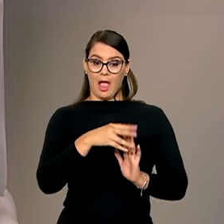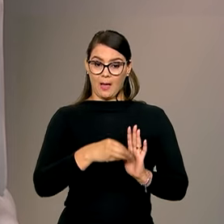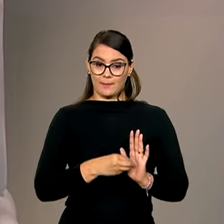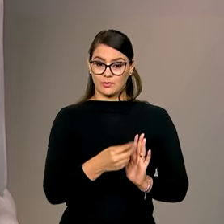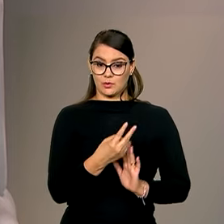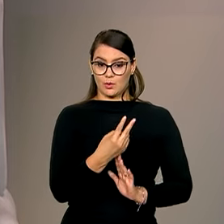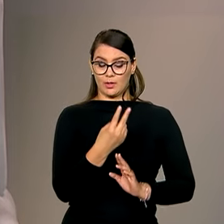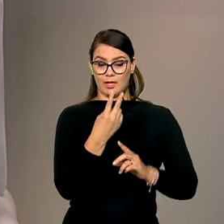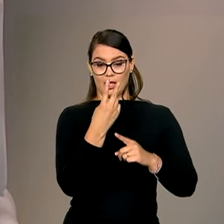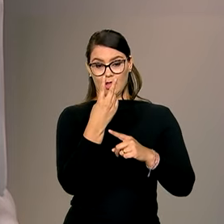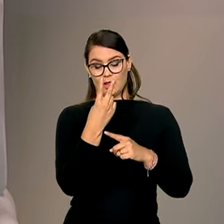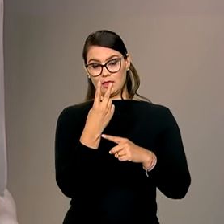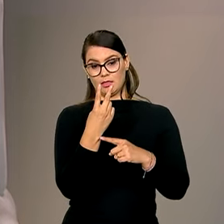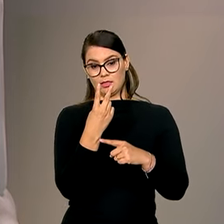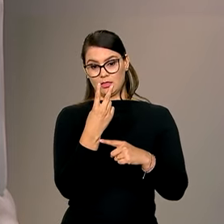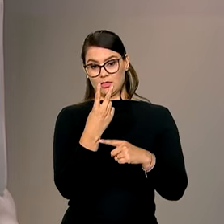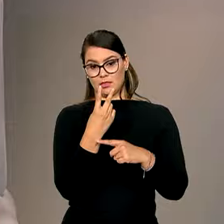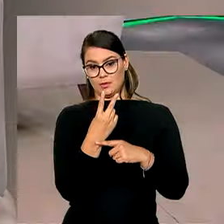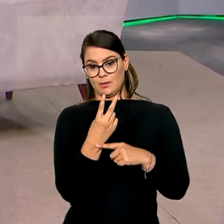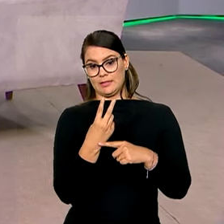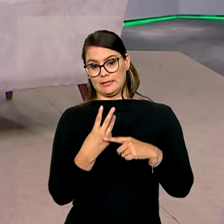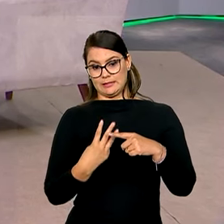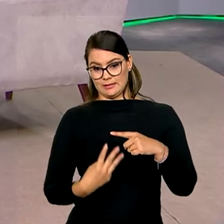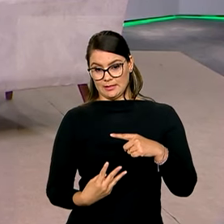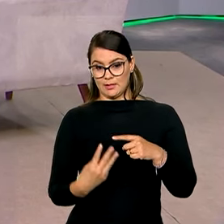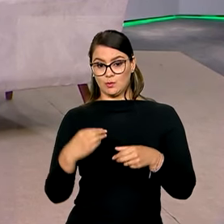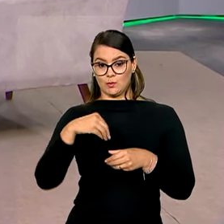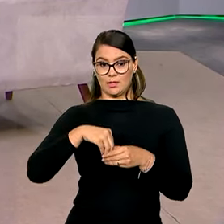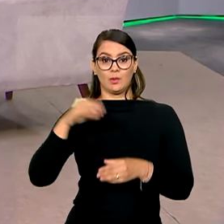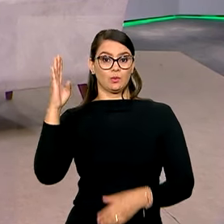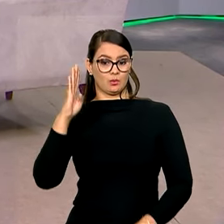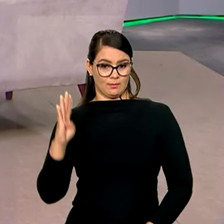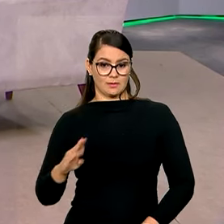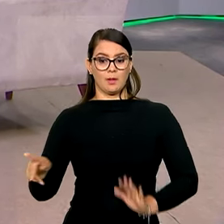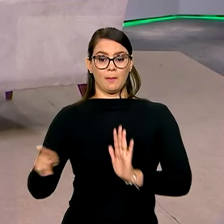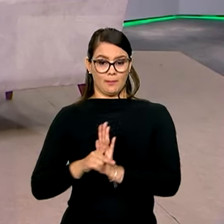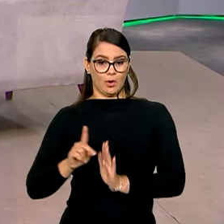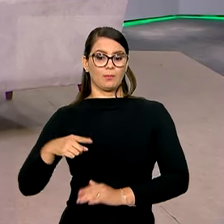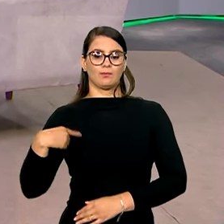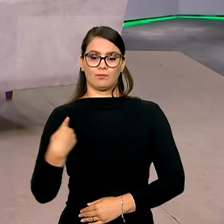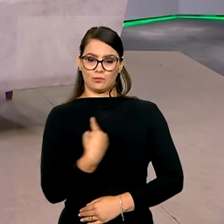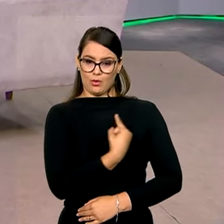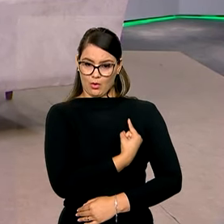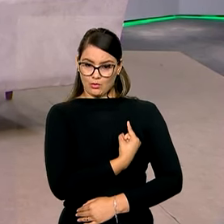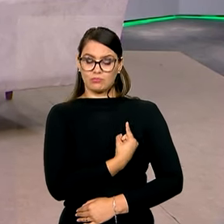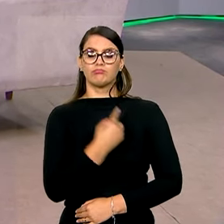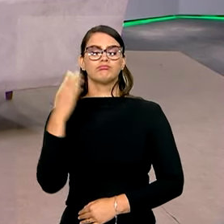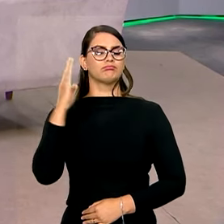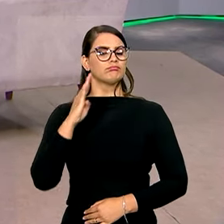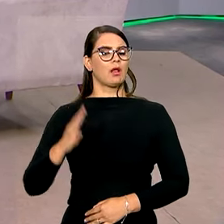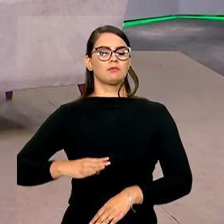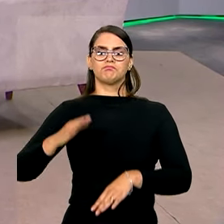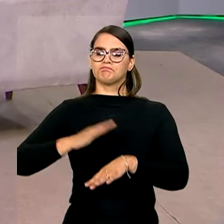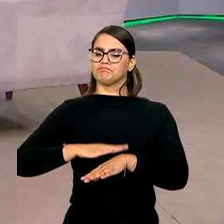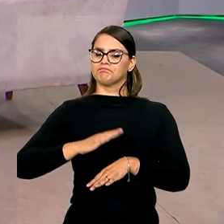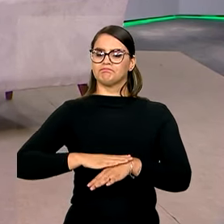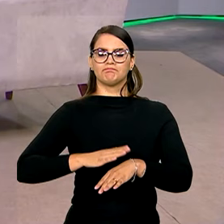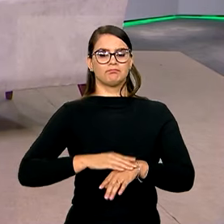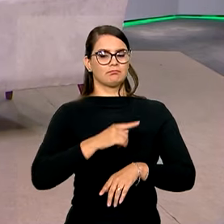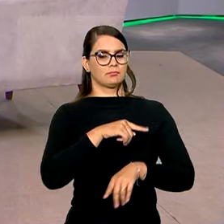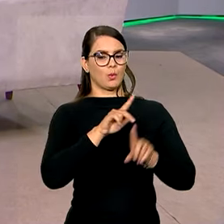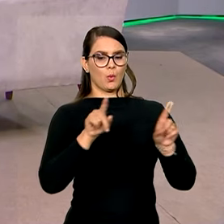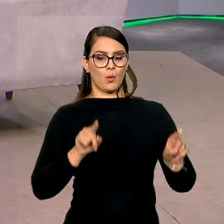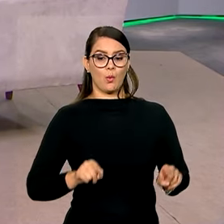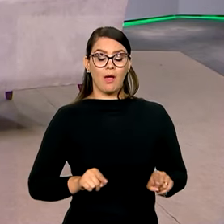dois terços dela estão dentro do Brasil. É território brasileiro. O Brasil exerce a plena soberania sobre esse território.